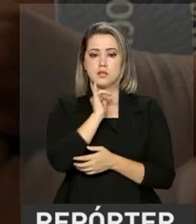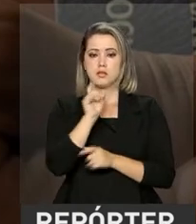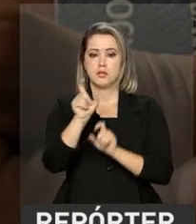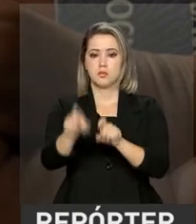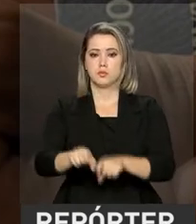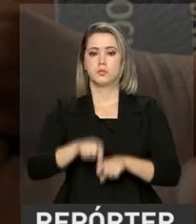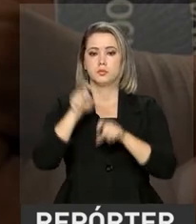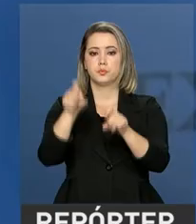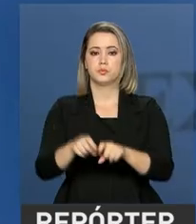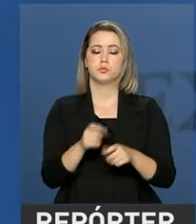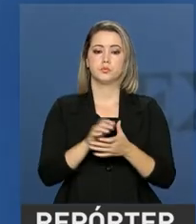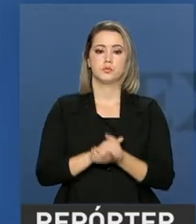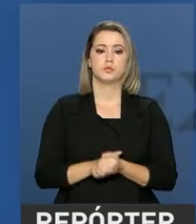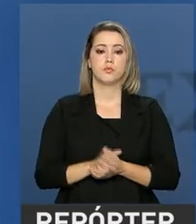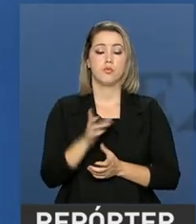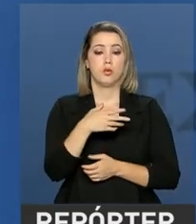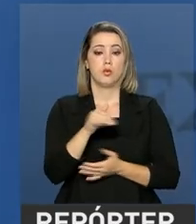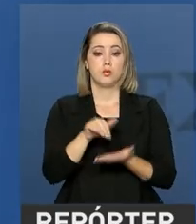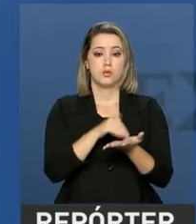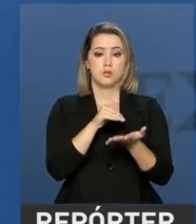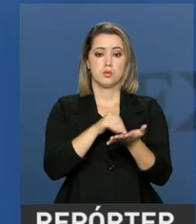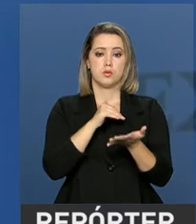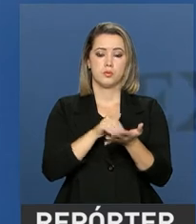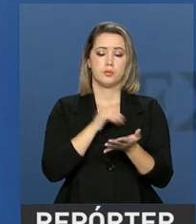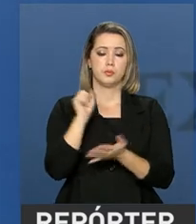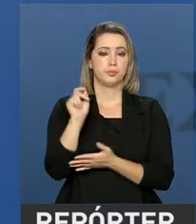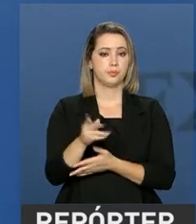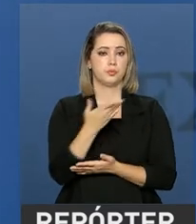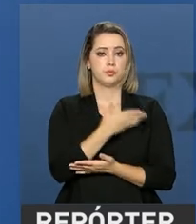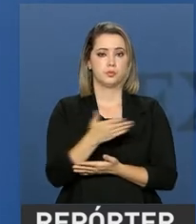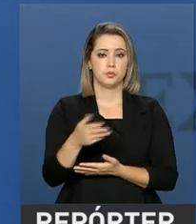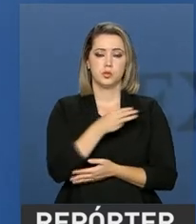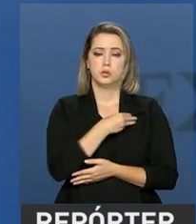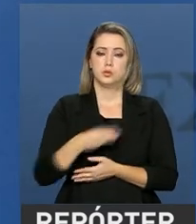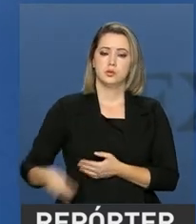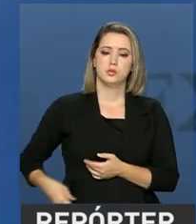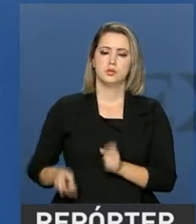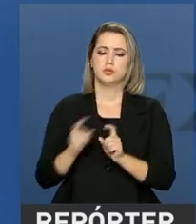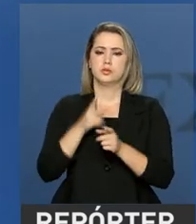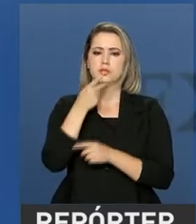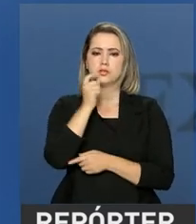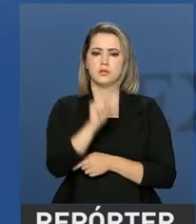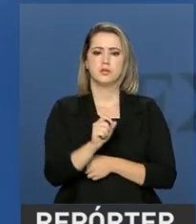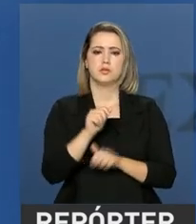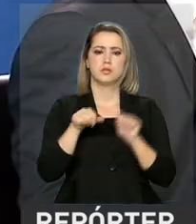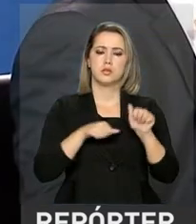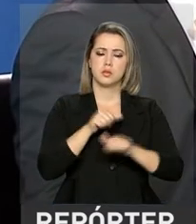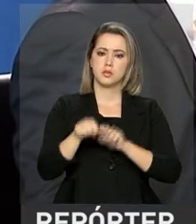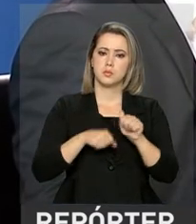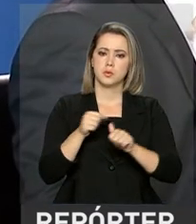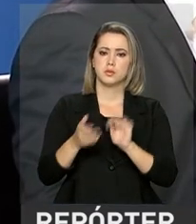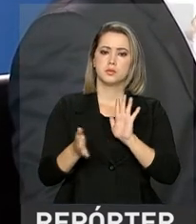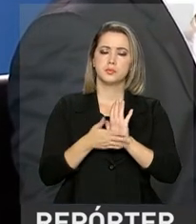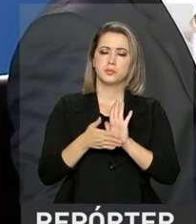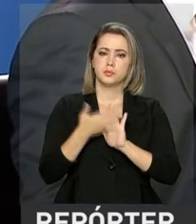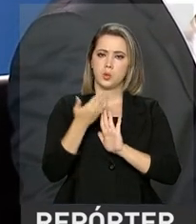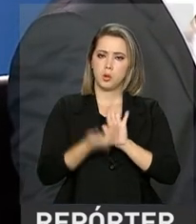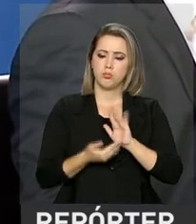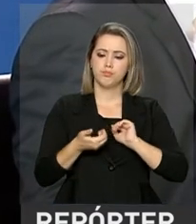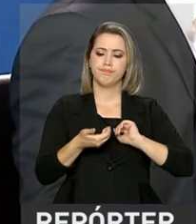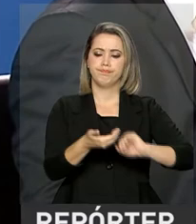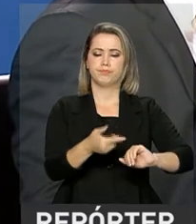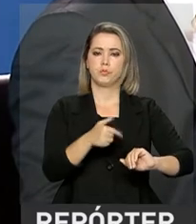trabalhadores rurais. O secretário da Previdência do Ministério da Fazenda afirmou que as alterações feitas na Câmara